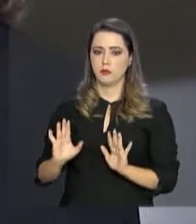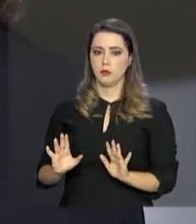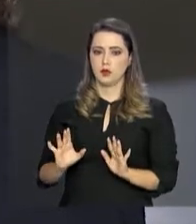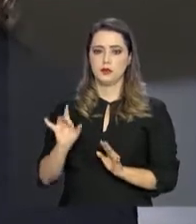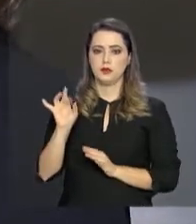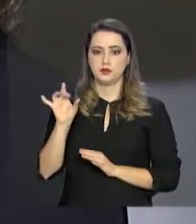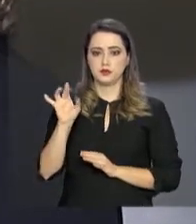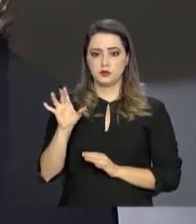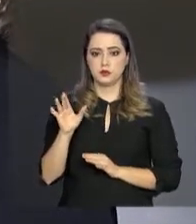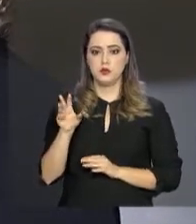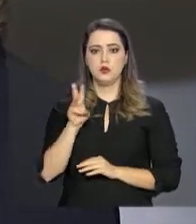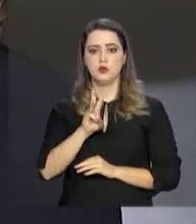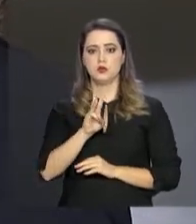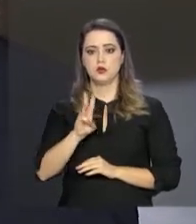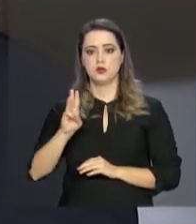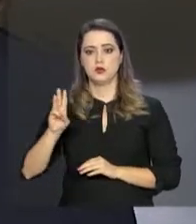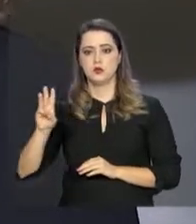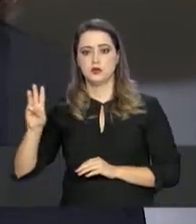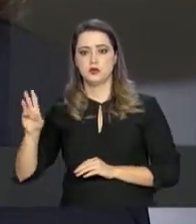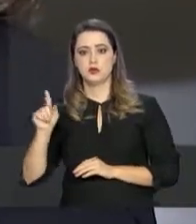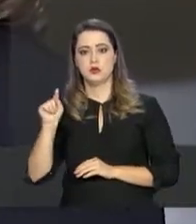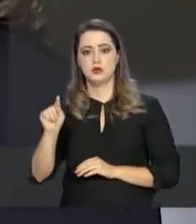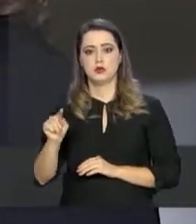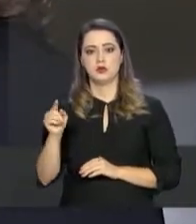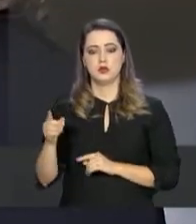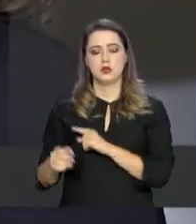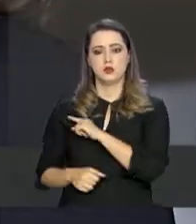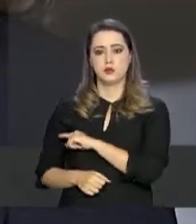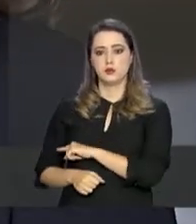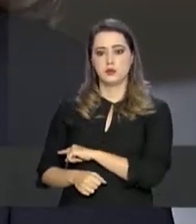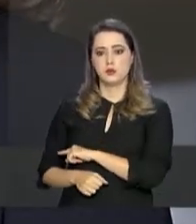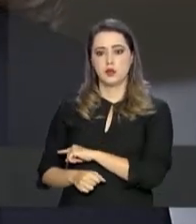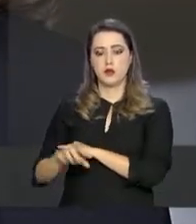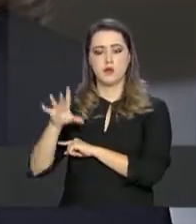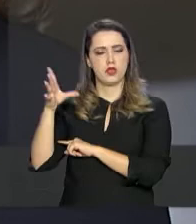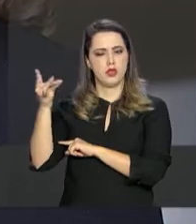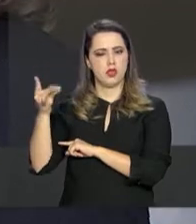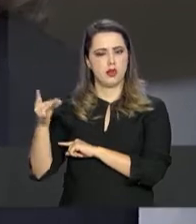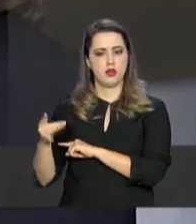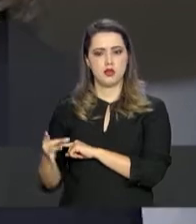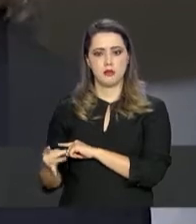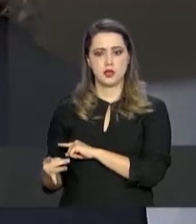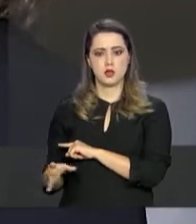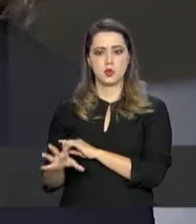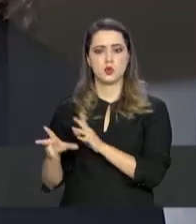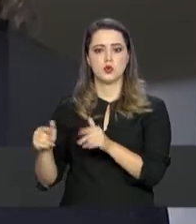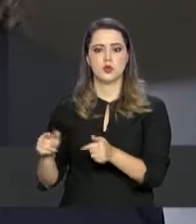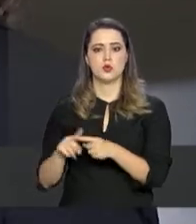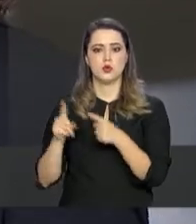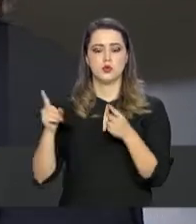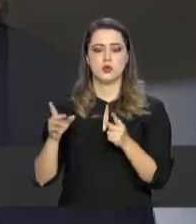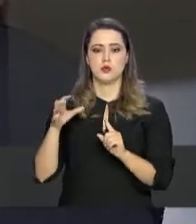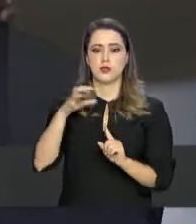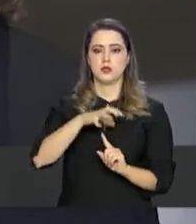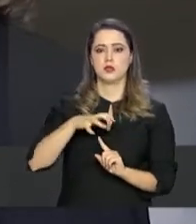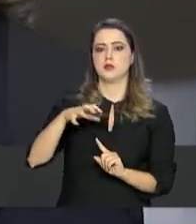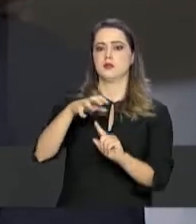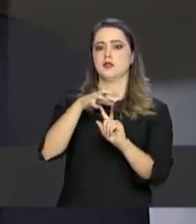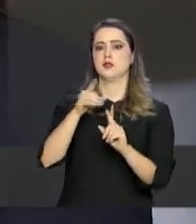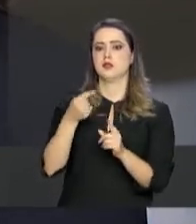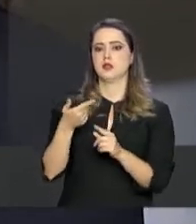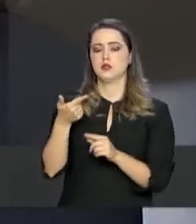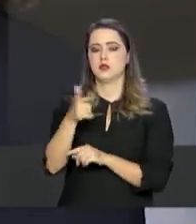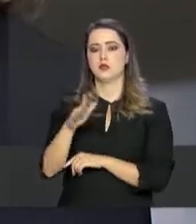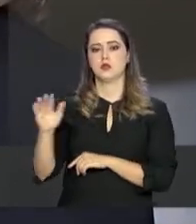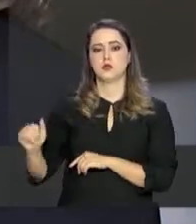basta acessar o site da Embrator que você terá todos esses critérios, mas a participação de outras feiras